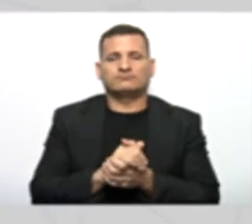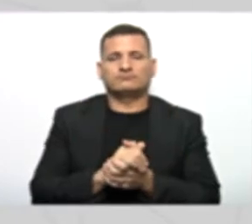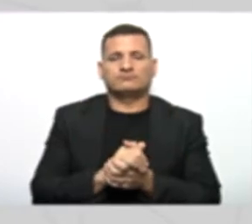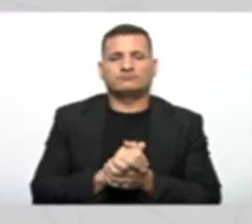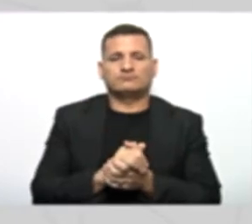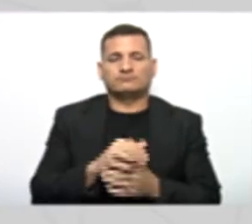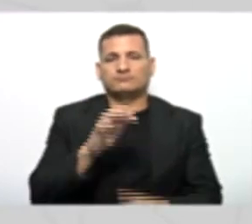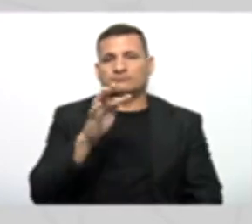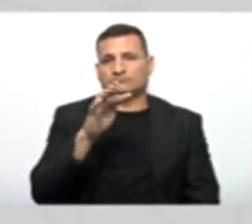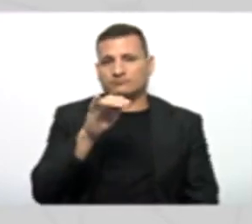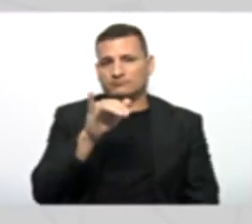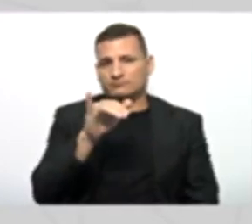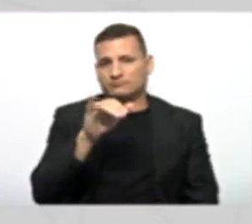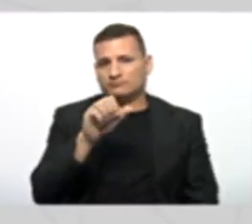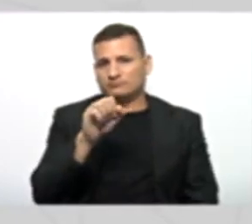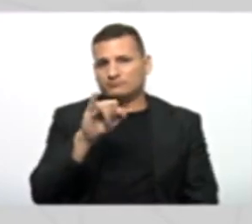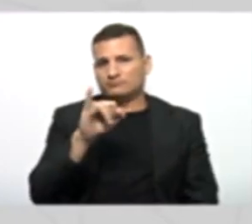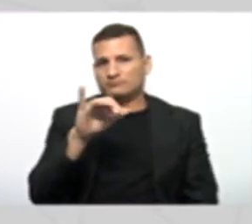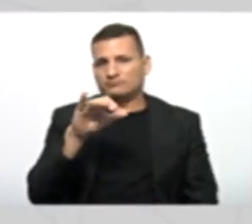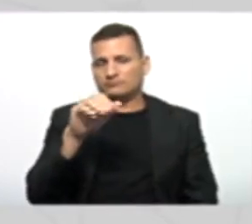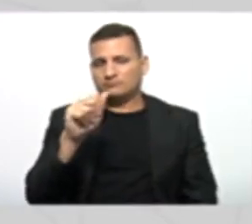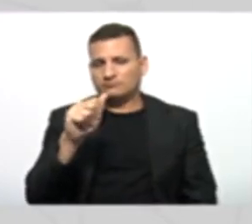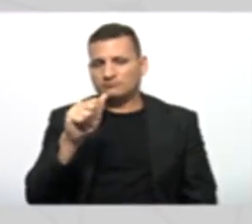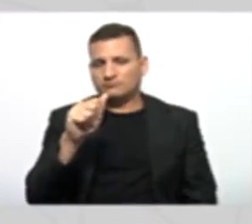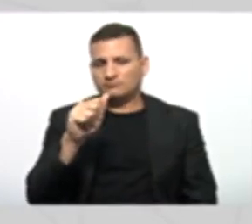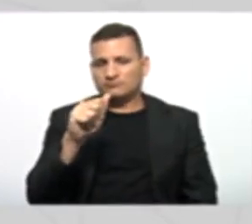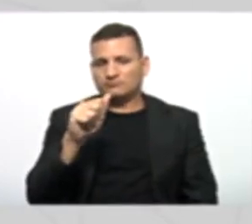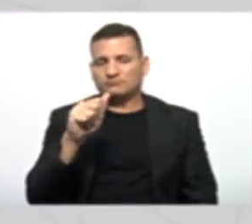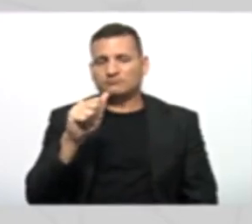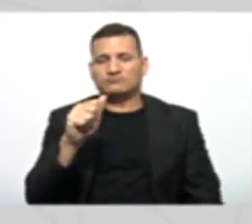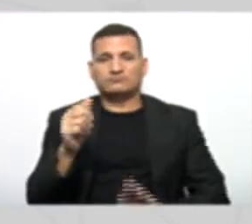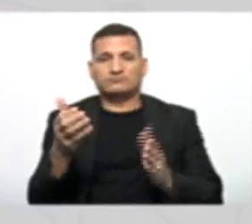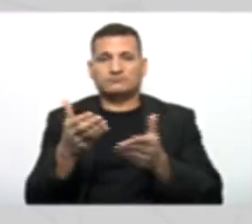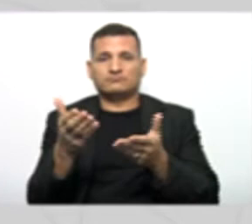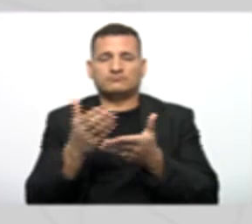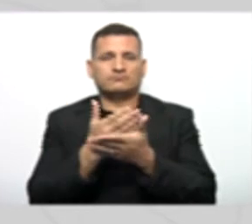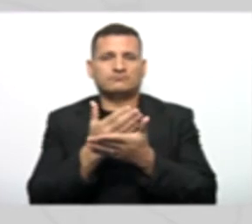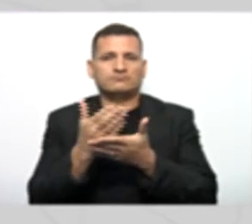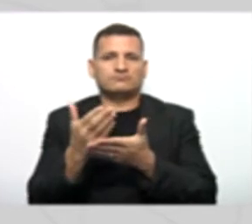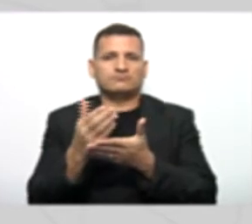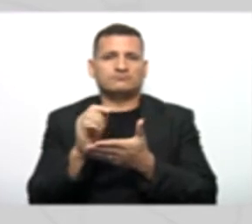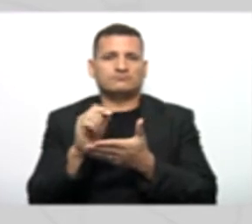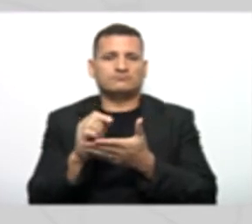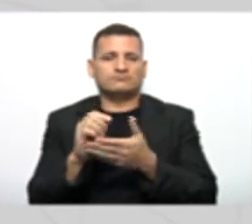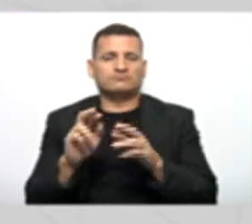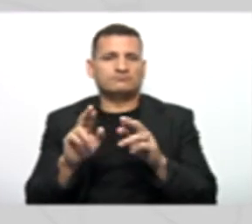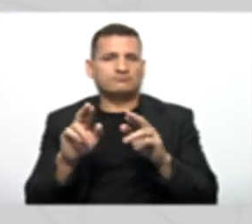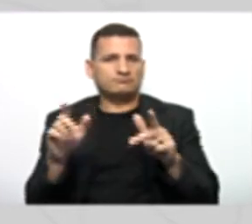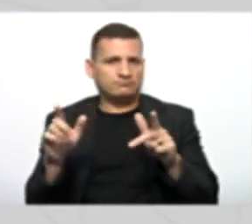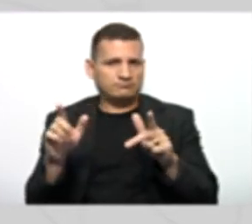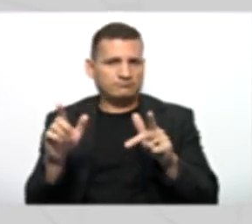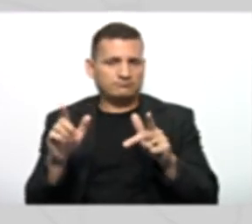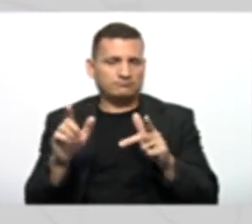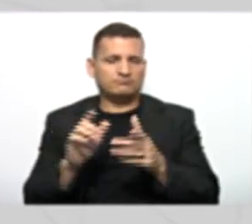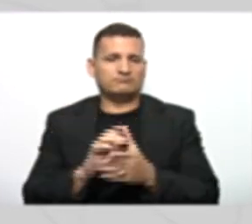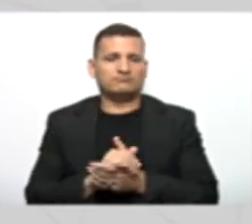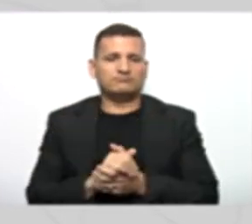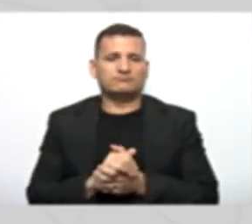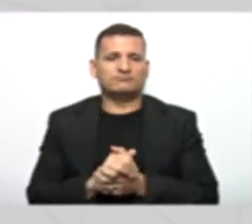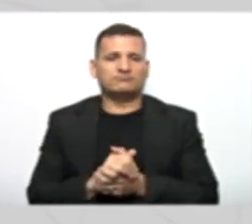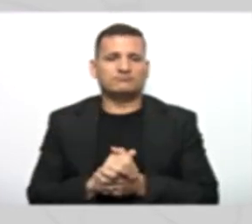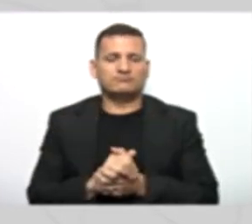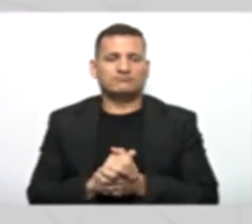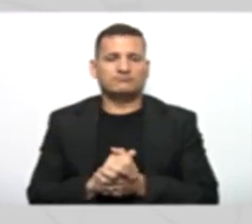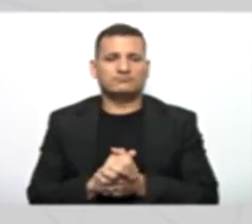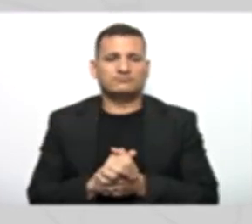pessoa física. Agora que começa a diferenciar da criação de uma classe normal, que no caso foi a nossa